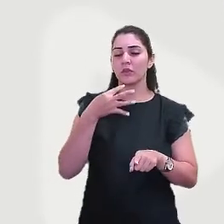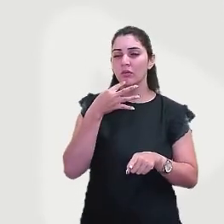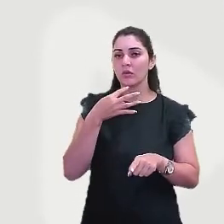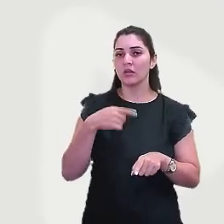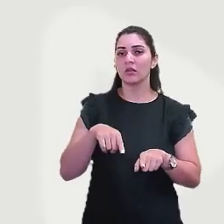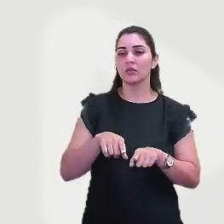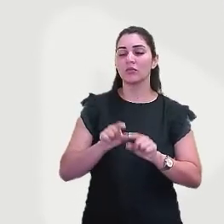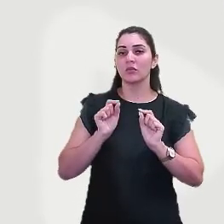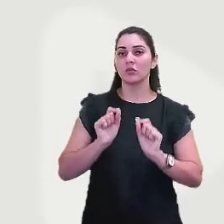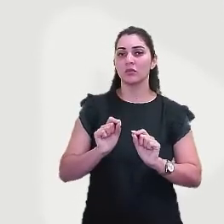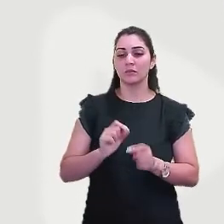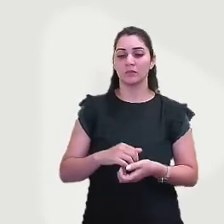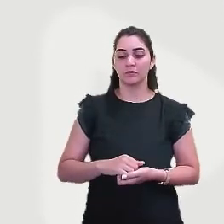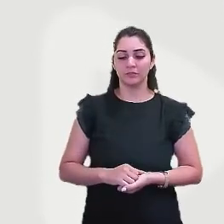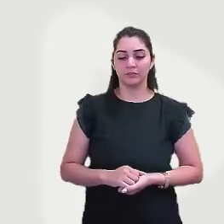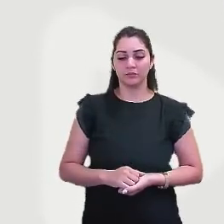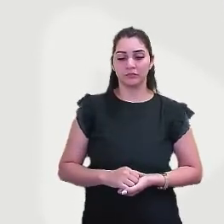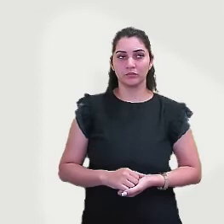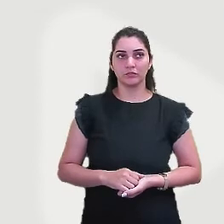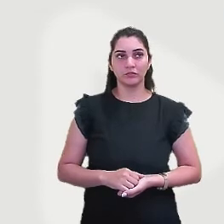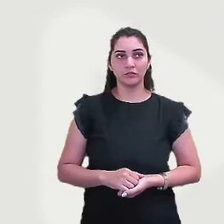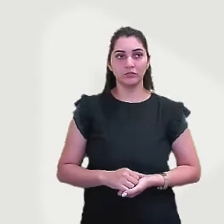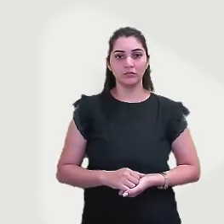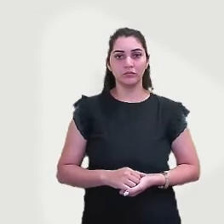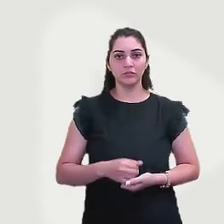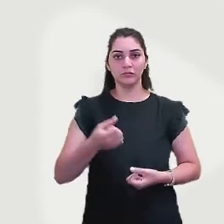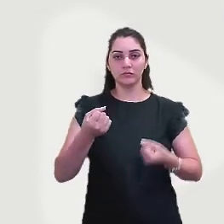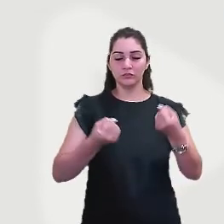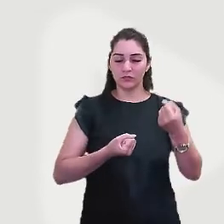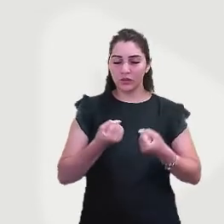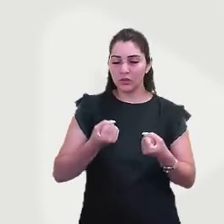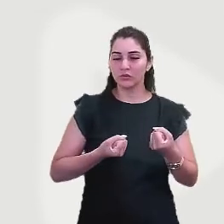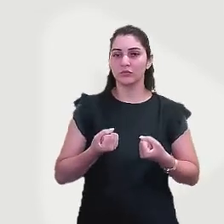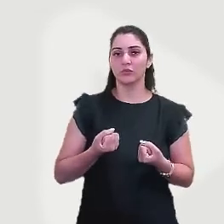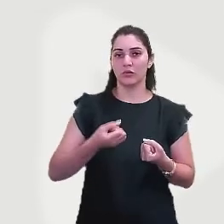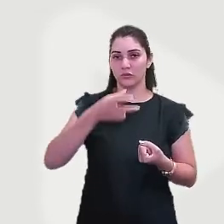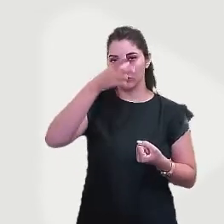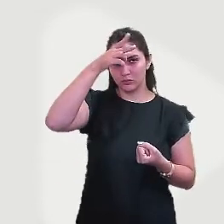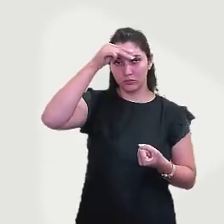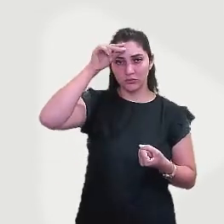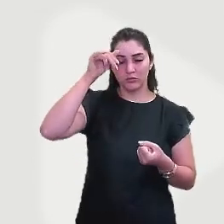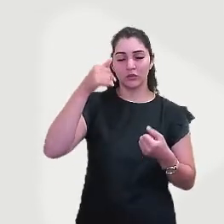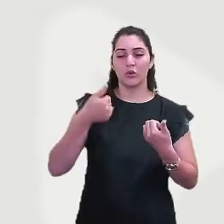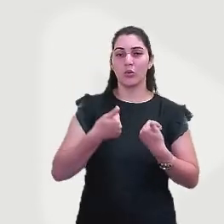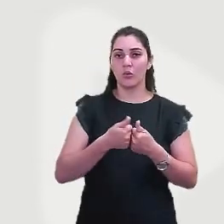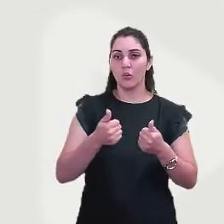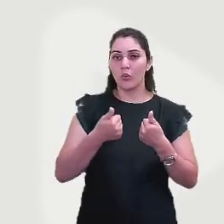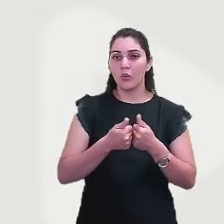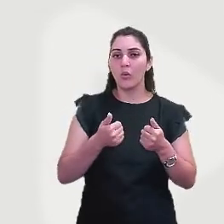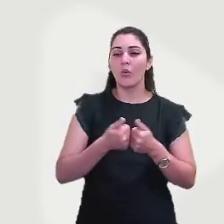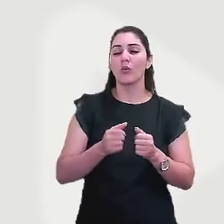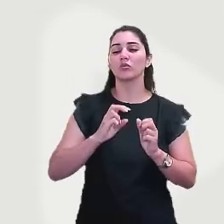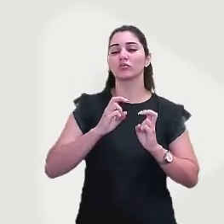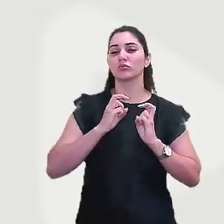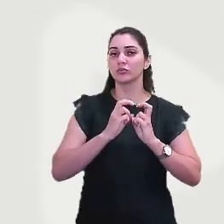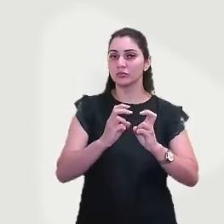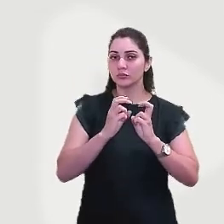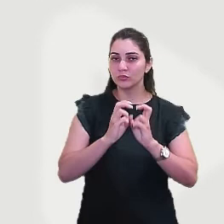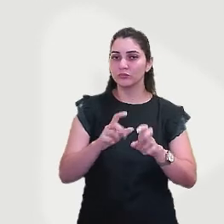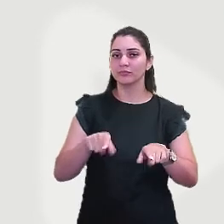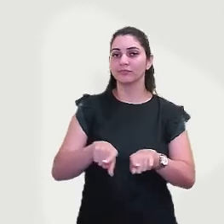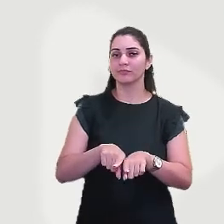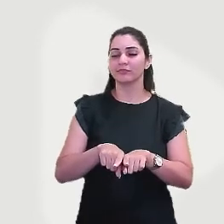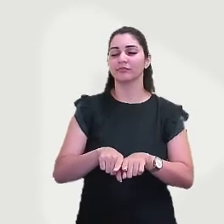setores do transporte público, o transporte coletivo, os ônibus, a situação do metrô que a gente tem